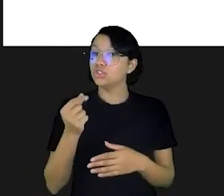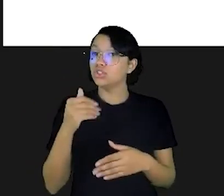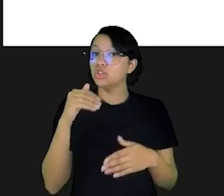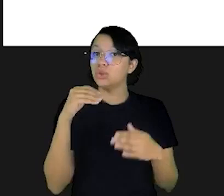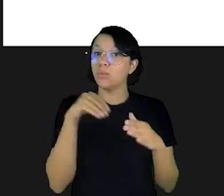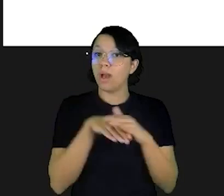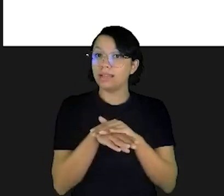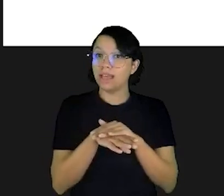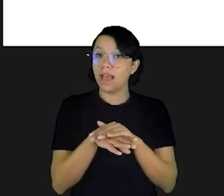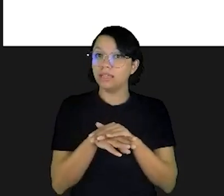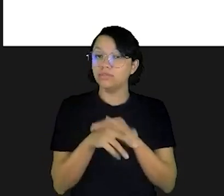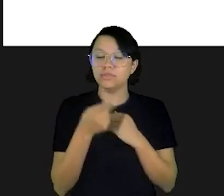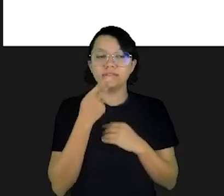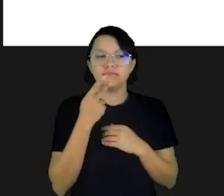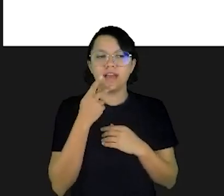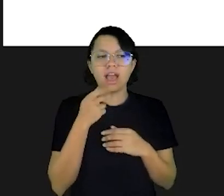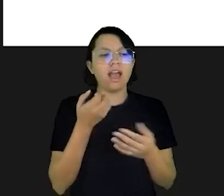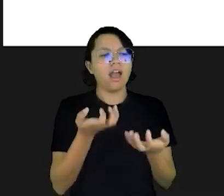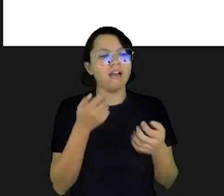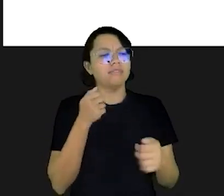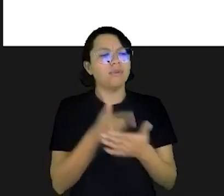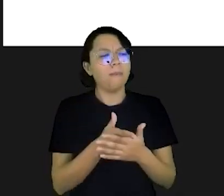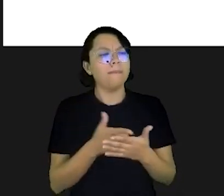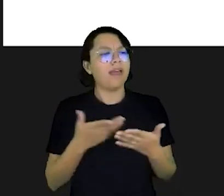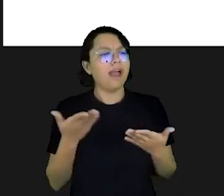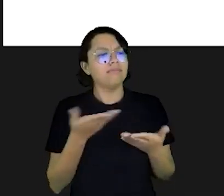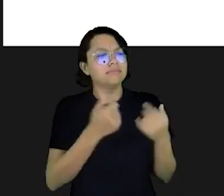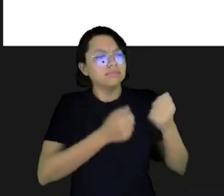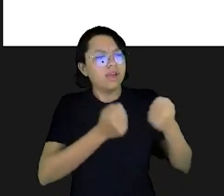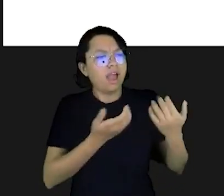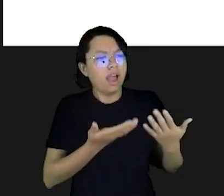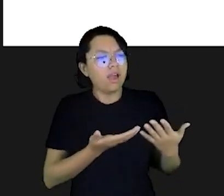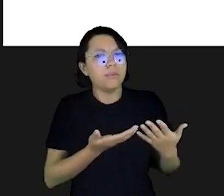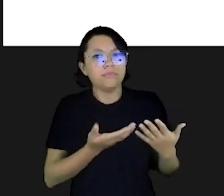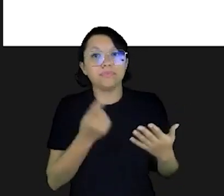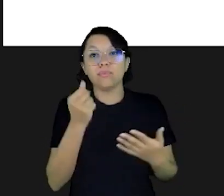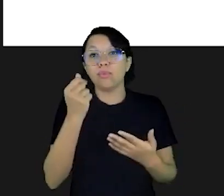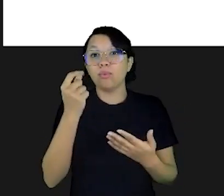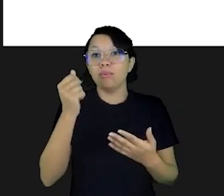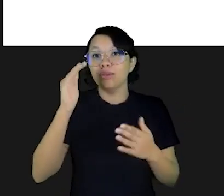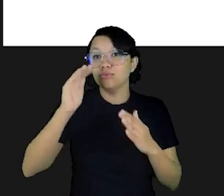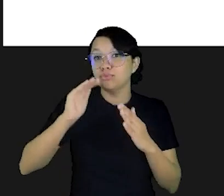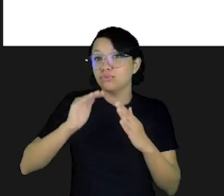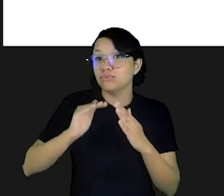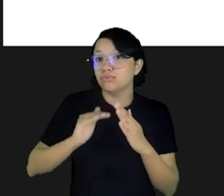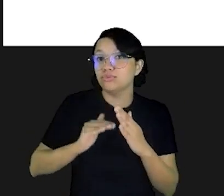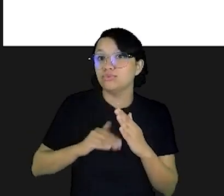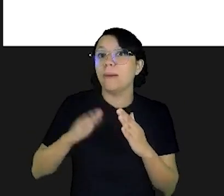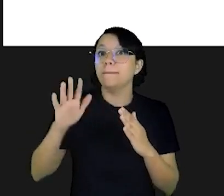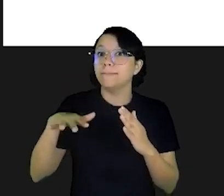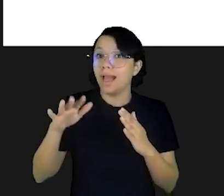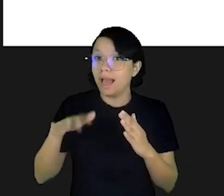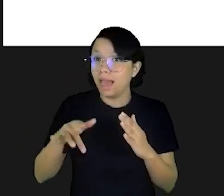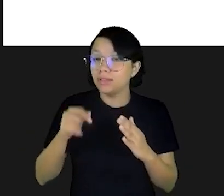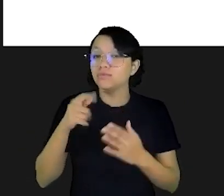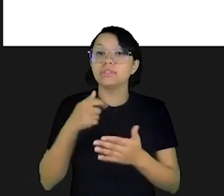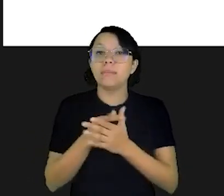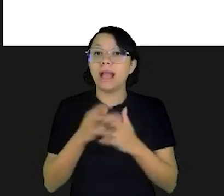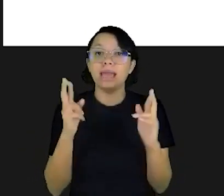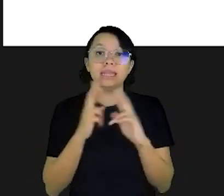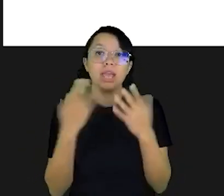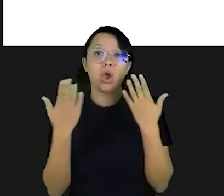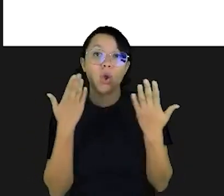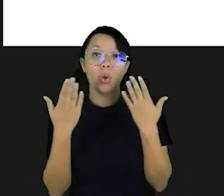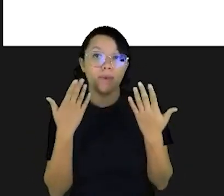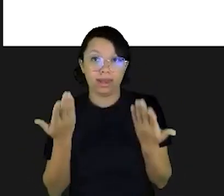você faz uma oferta, você consegue, talvez, arrematar aquele carro dele por um preço bem mais em conta do que você pagaria em situação regular.